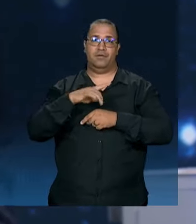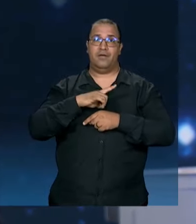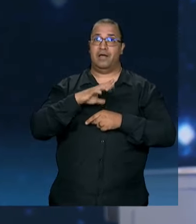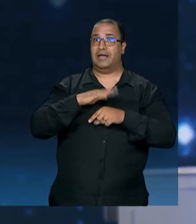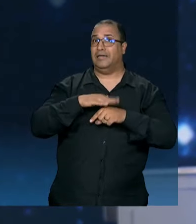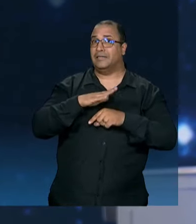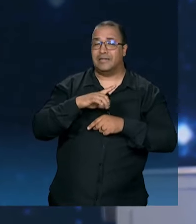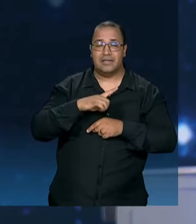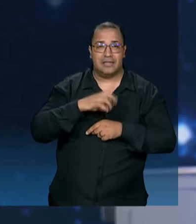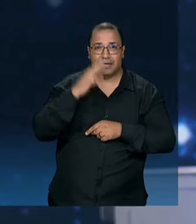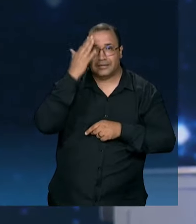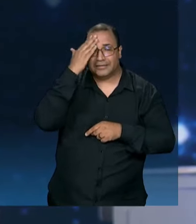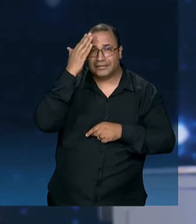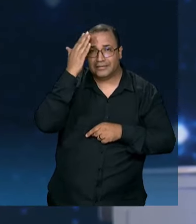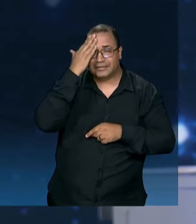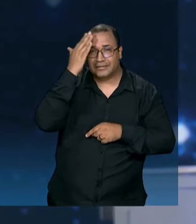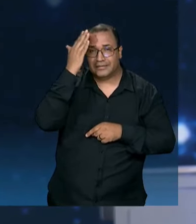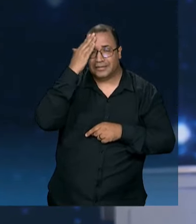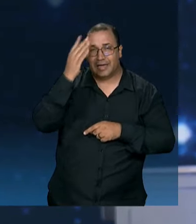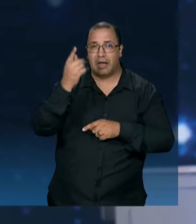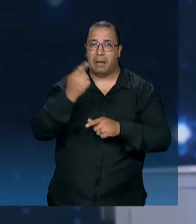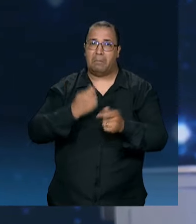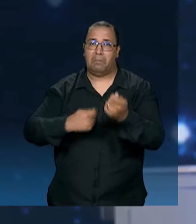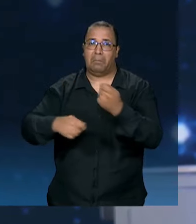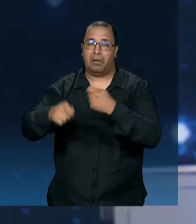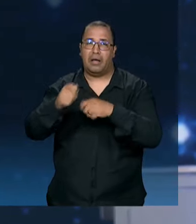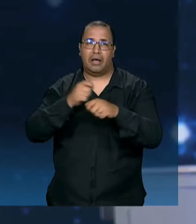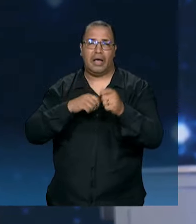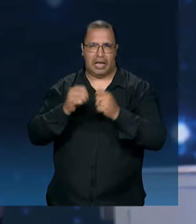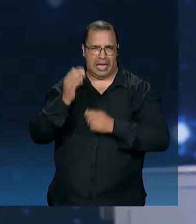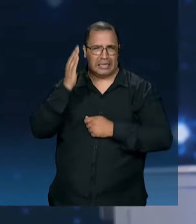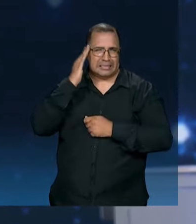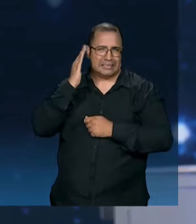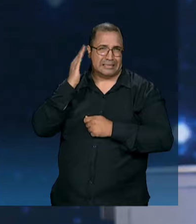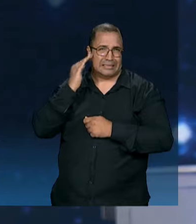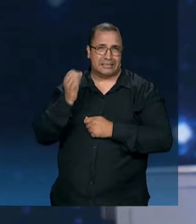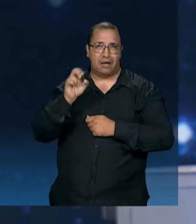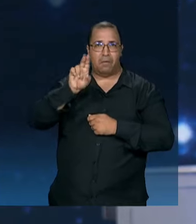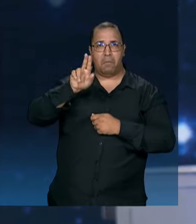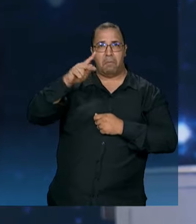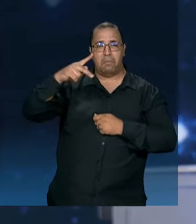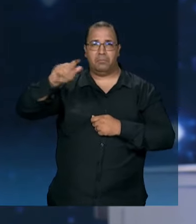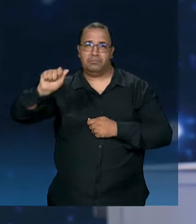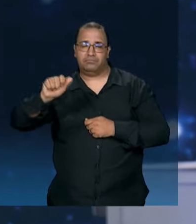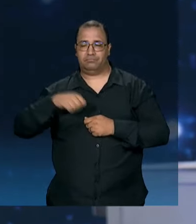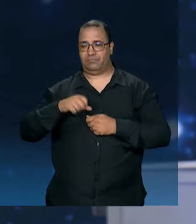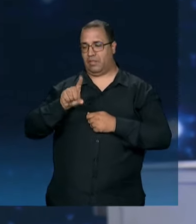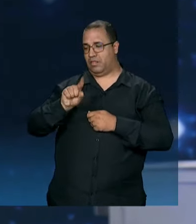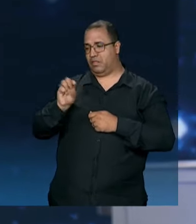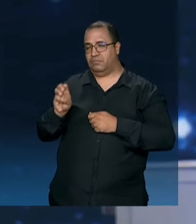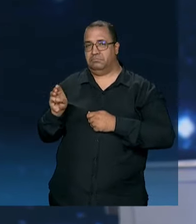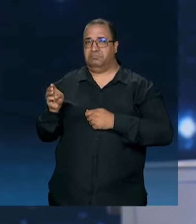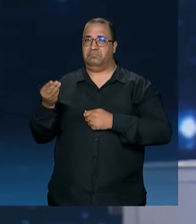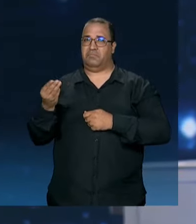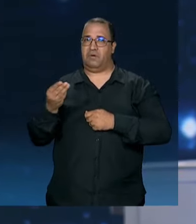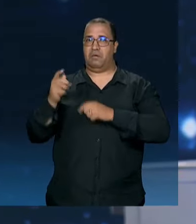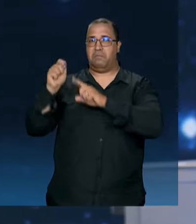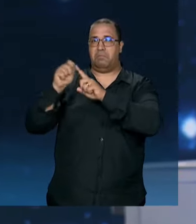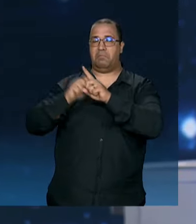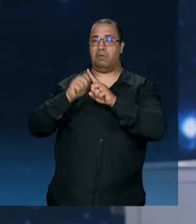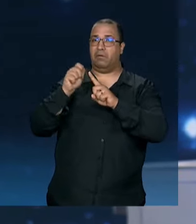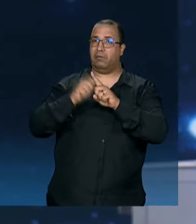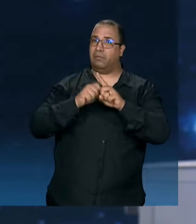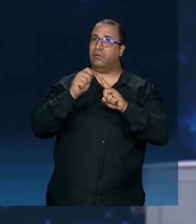Tem que saber fazer gestão, só para vocês terem uma ideia, uma UPA para construir custa 10 milhões, o custeio 5 milhões por mês.